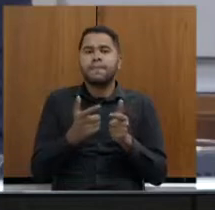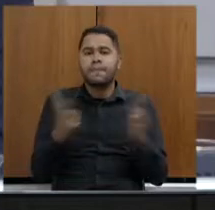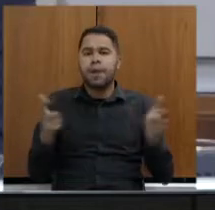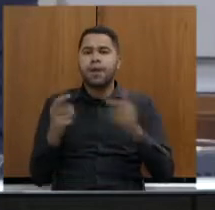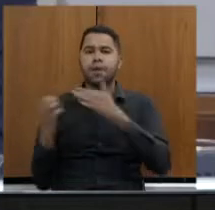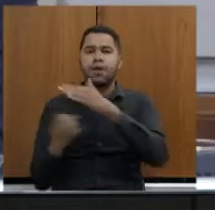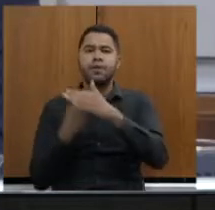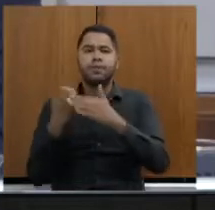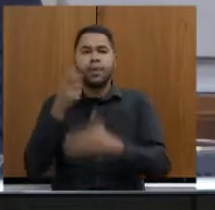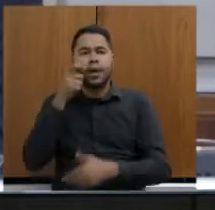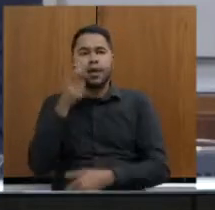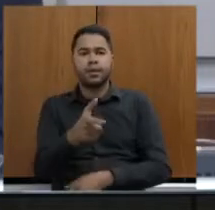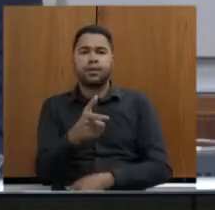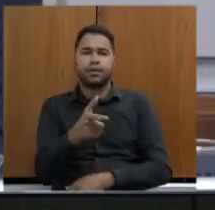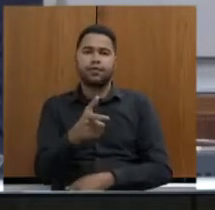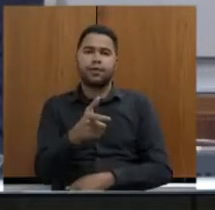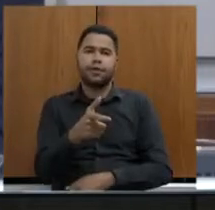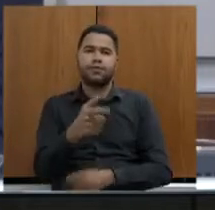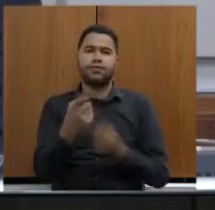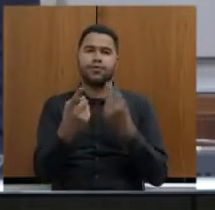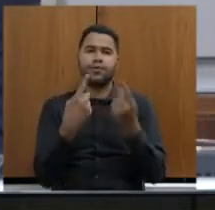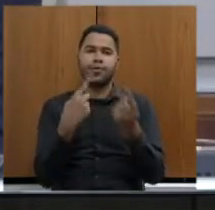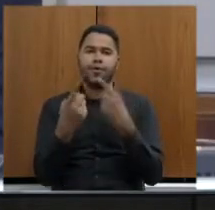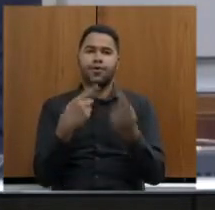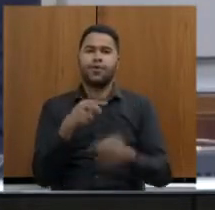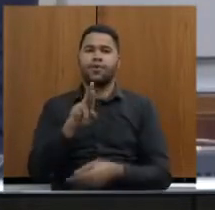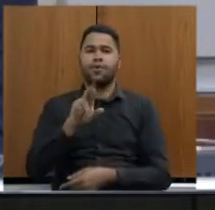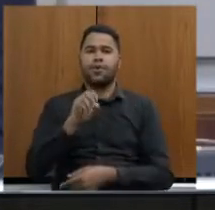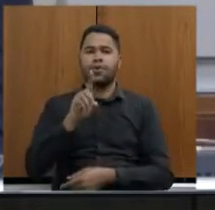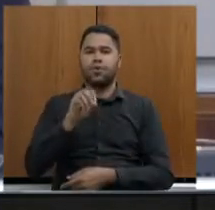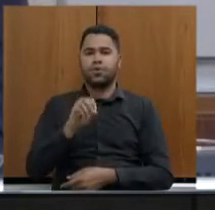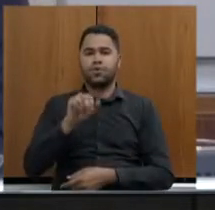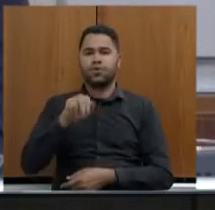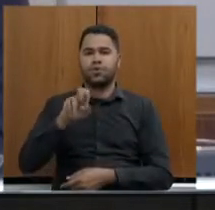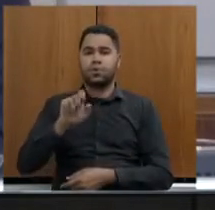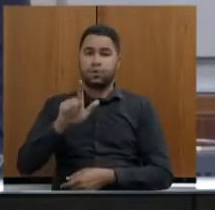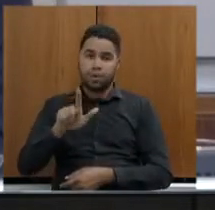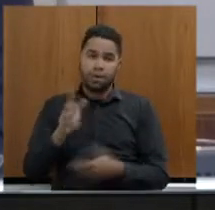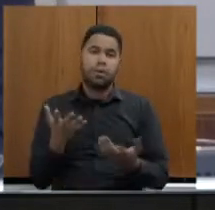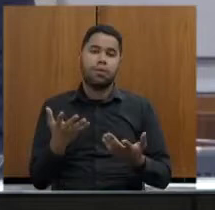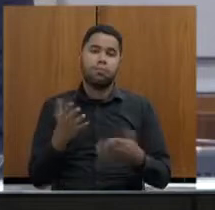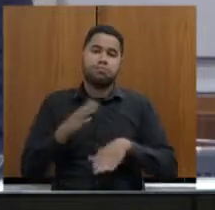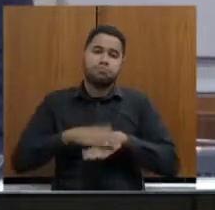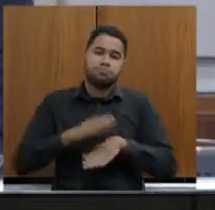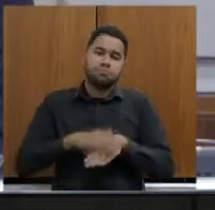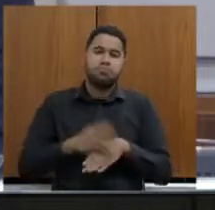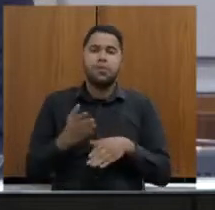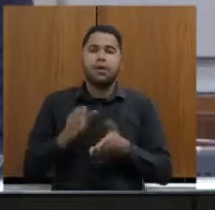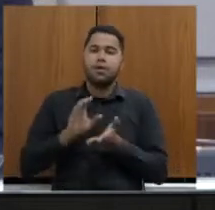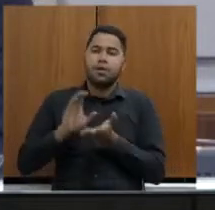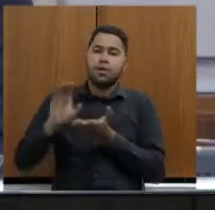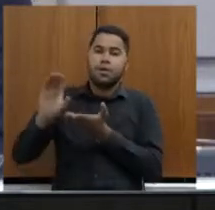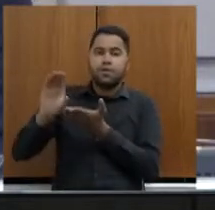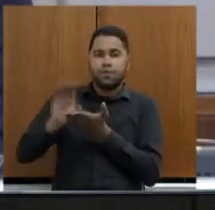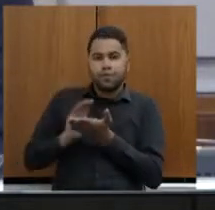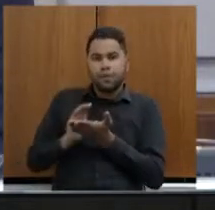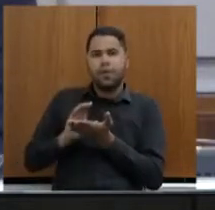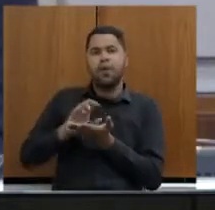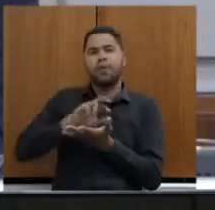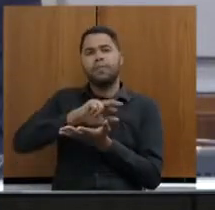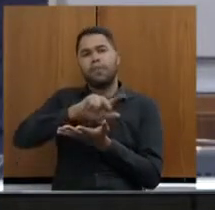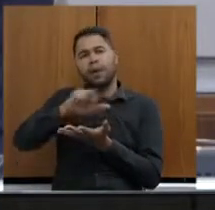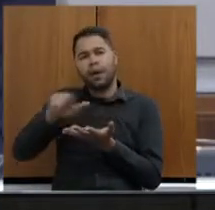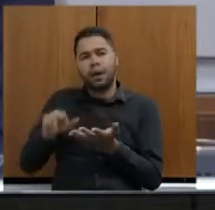interessadas no projeto Rodoanel. Então, fui convidado por órgãos de promoção de investimento multilateral, bilateral,